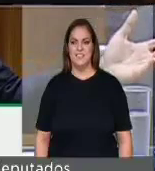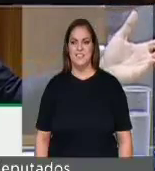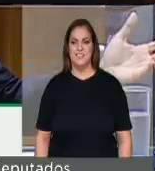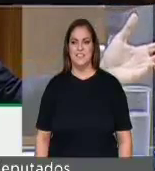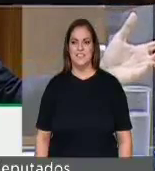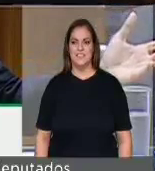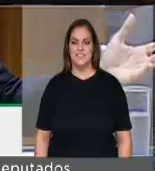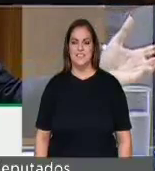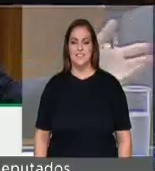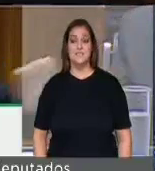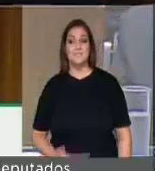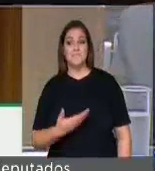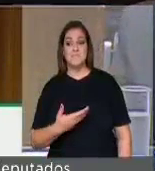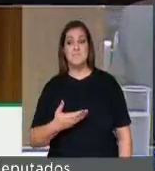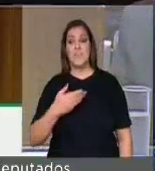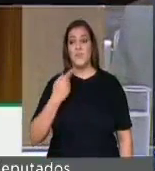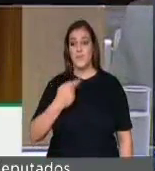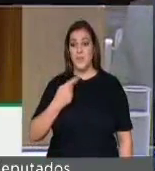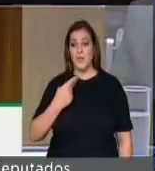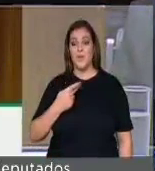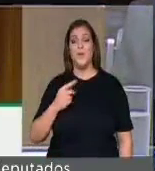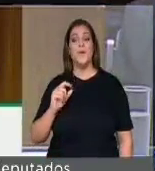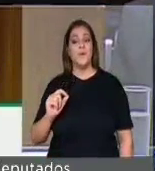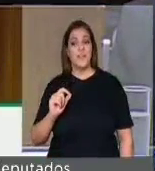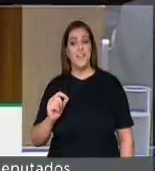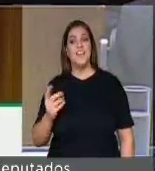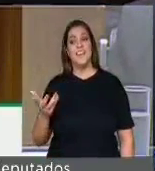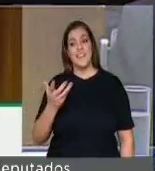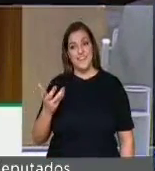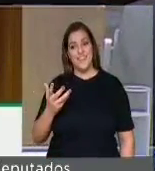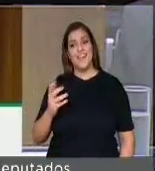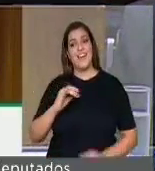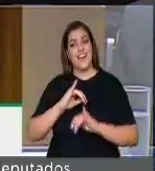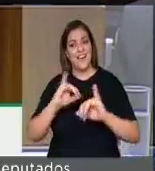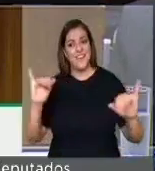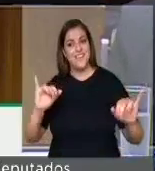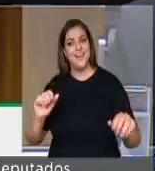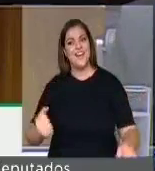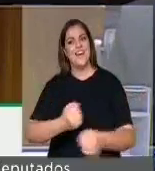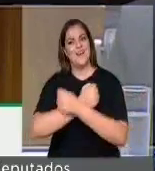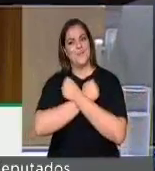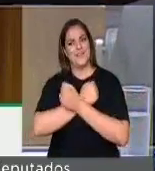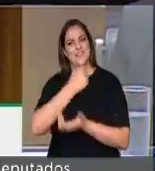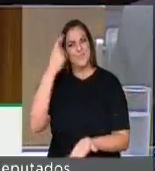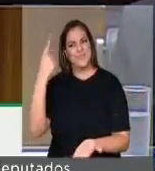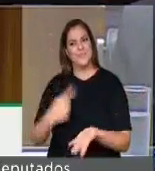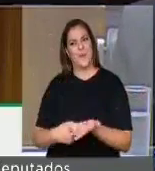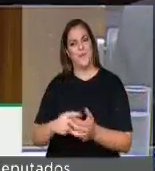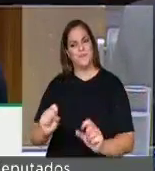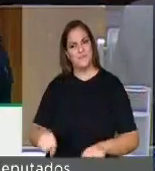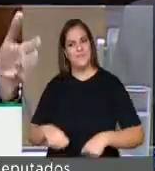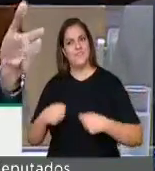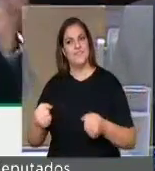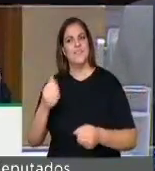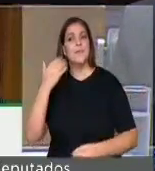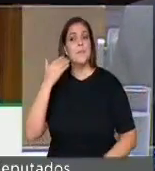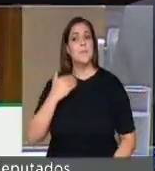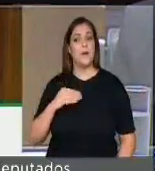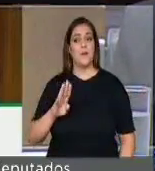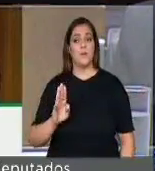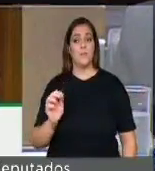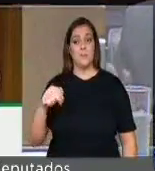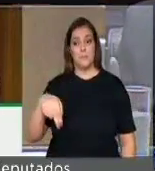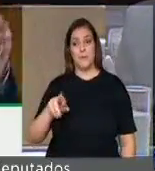O Pompeu aqui afirmando que também quer transmitir um abraço e o seu compromisso em defesa do Banrisul, que é um dos poucos